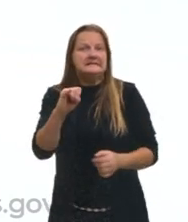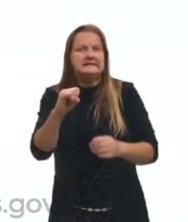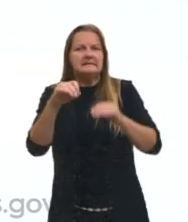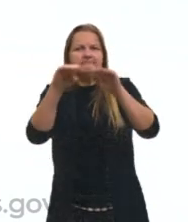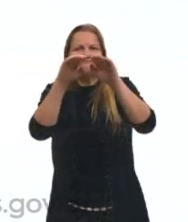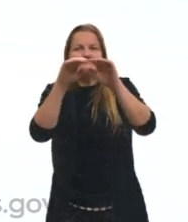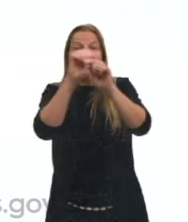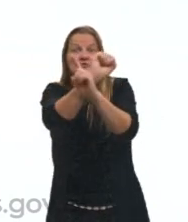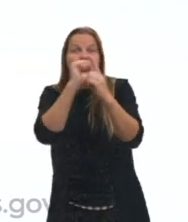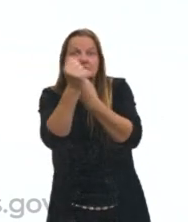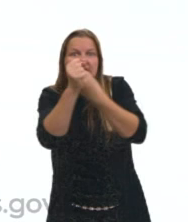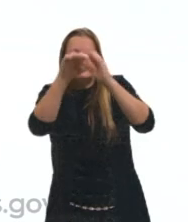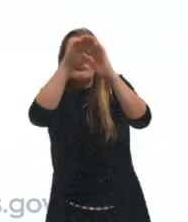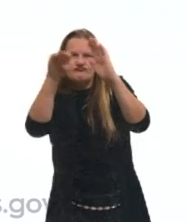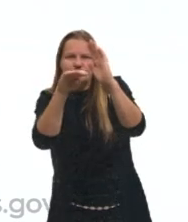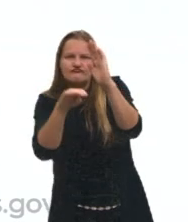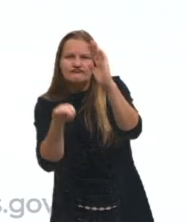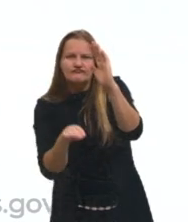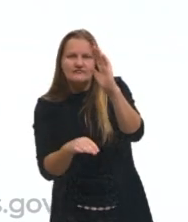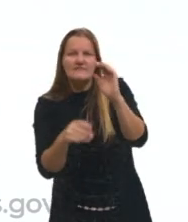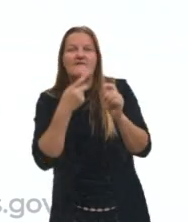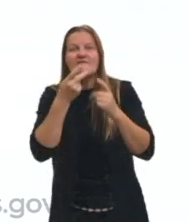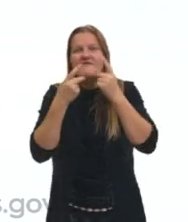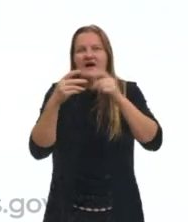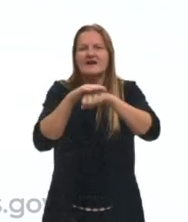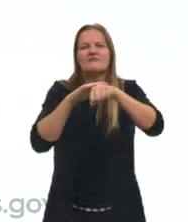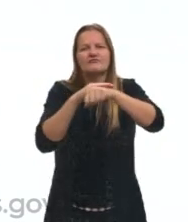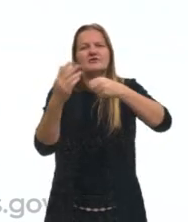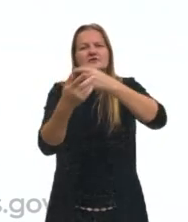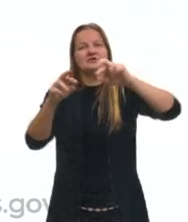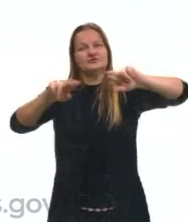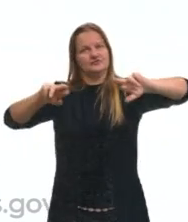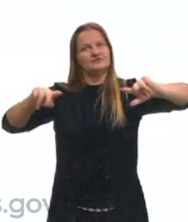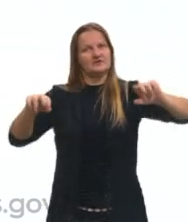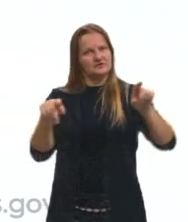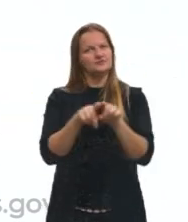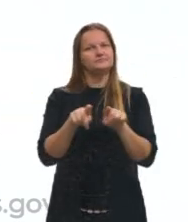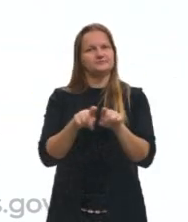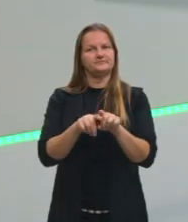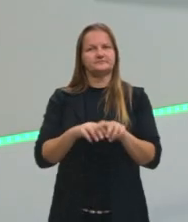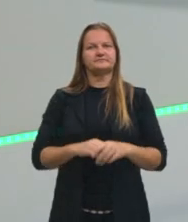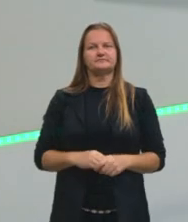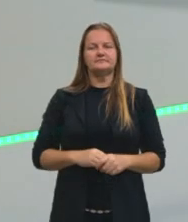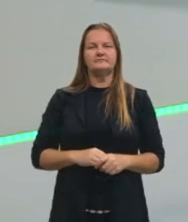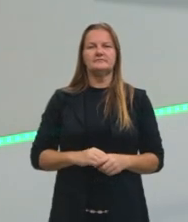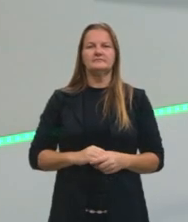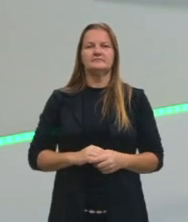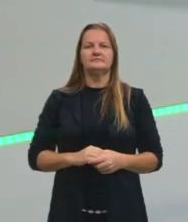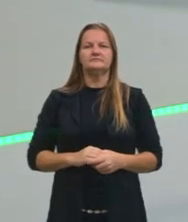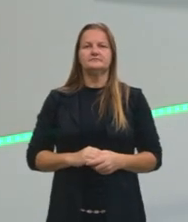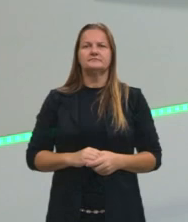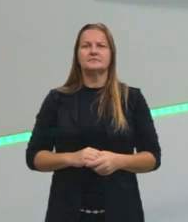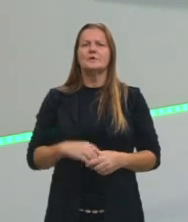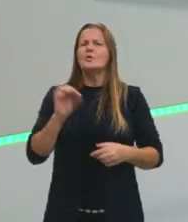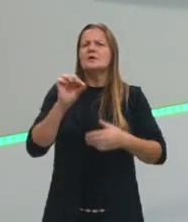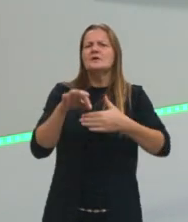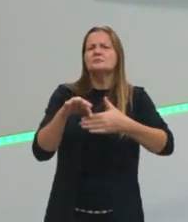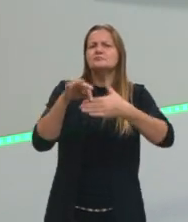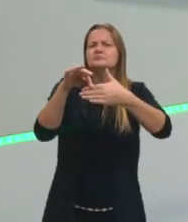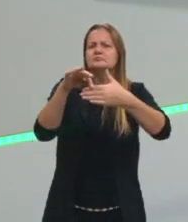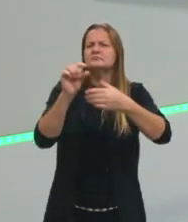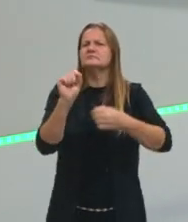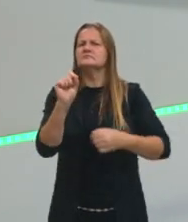O texto exemplifica essa característica da língua, evidenciando que... Antes da gente ir para as